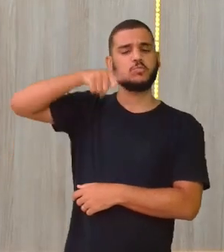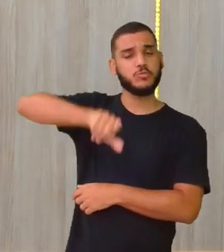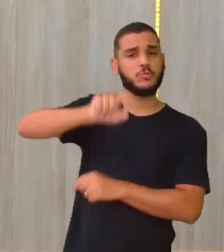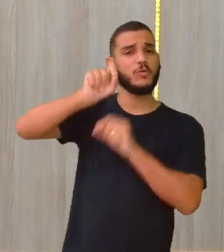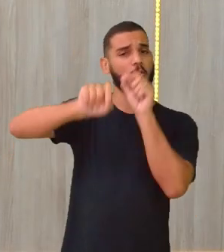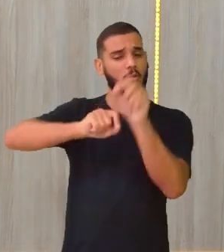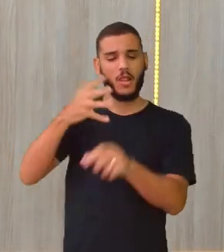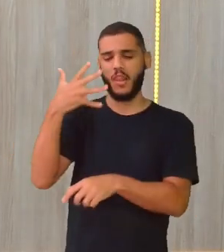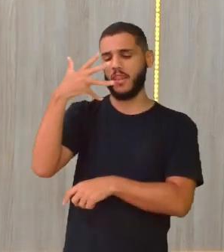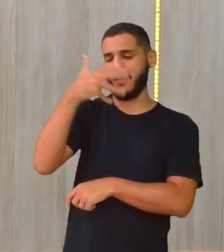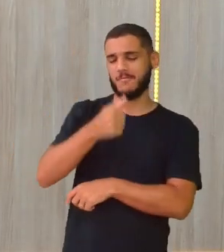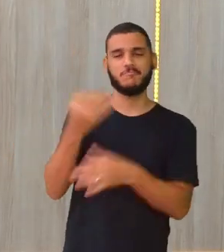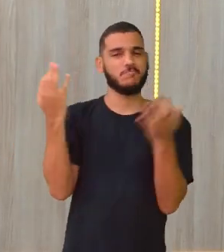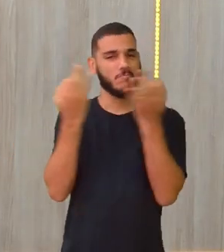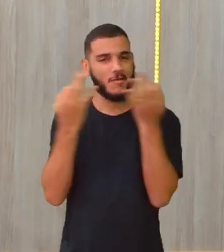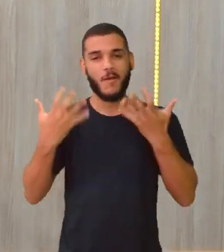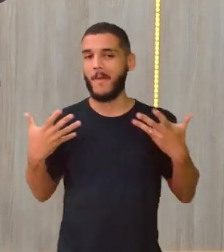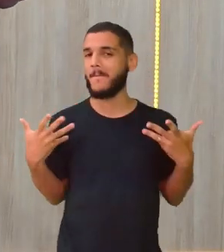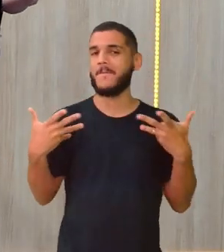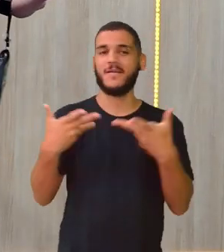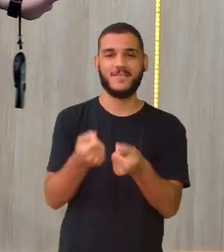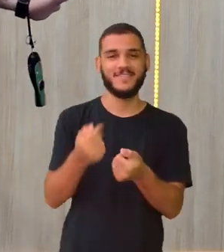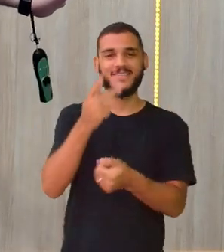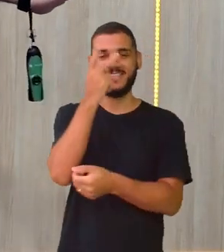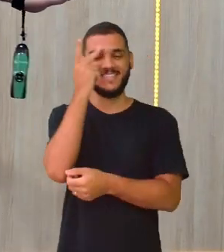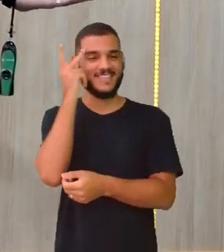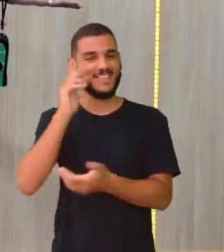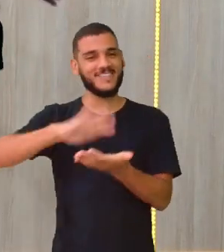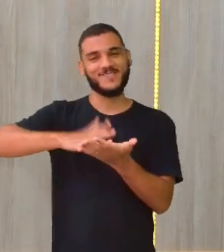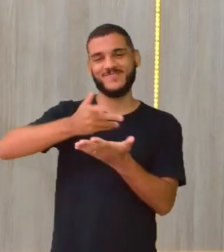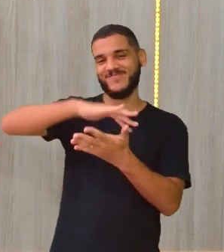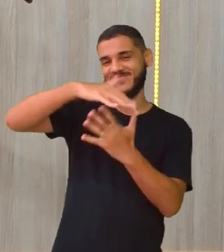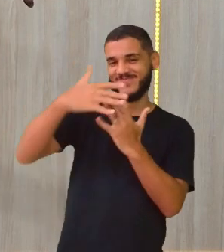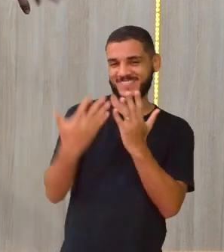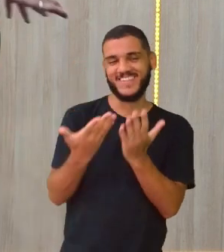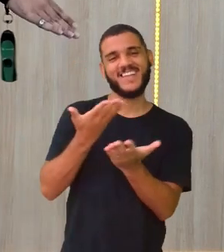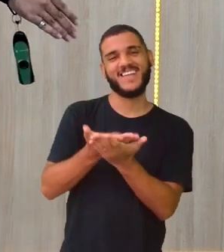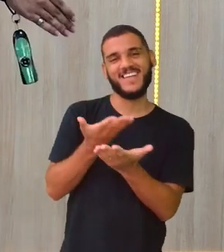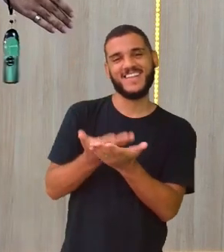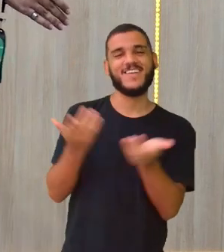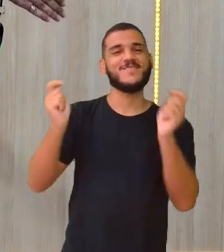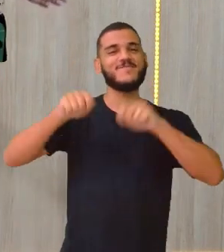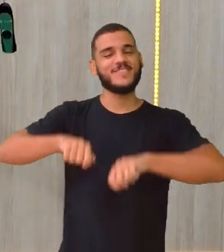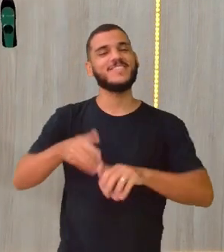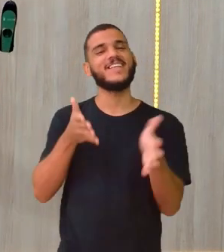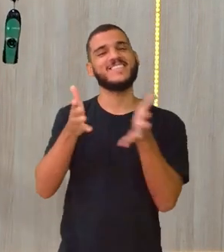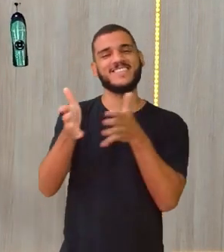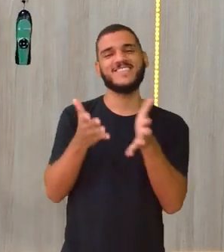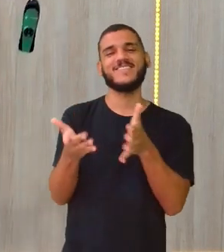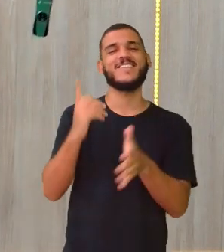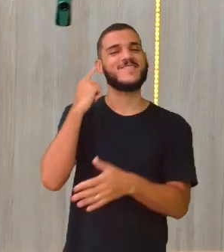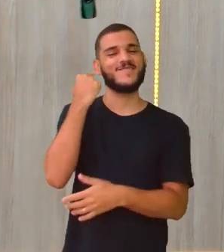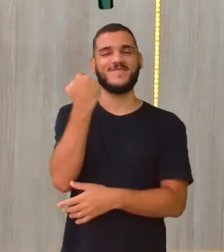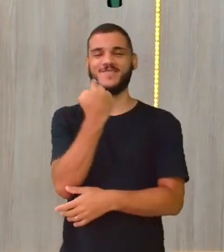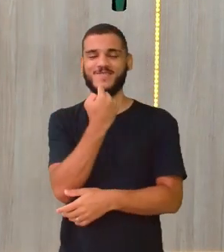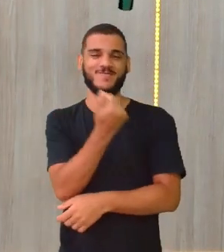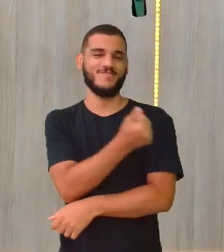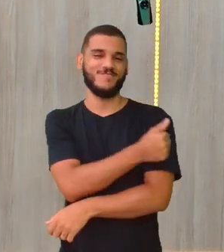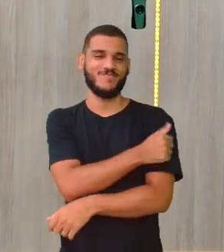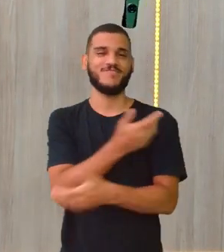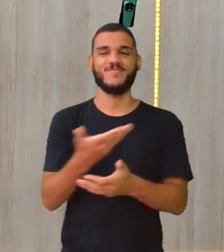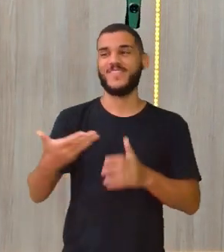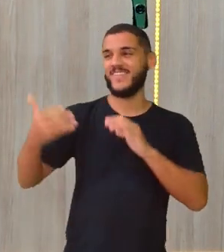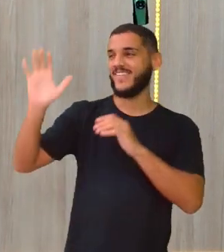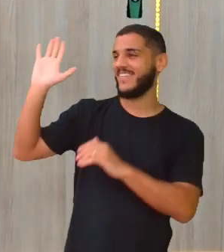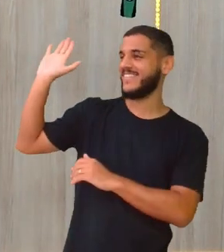Olha aqui, a Clisma fazendo a interpretação de livros da nossa aula, deixando ela ainda mais acessível. Tamo junto